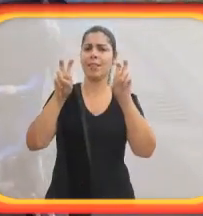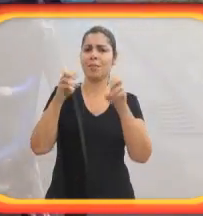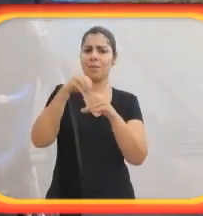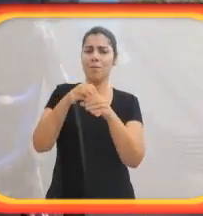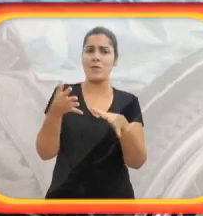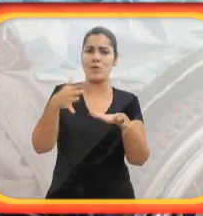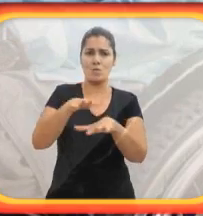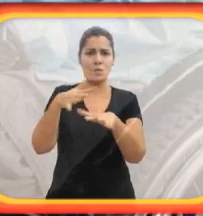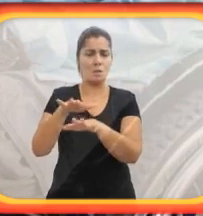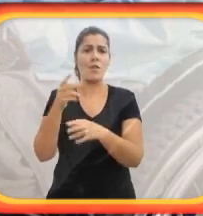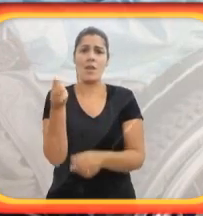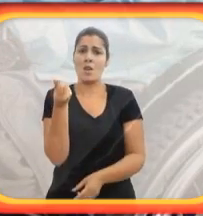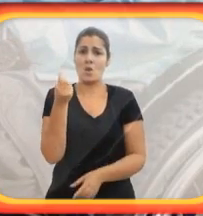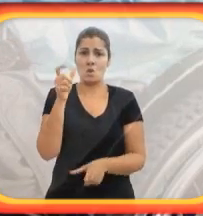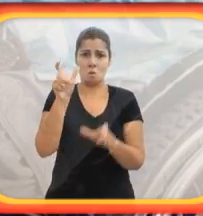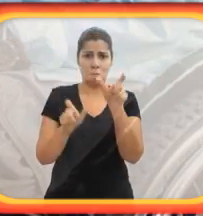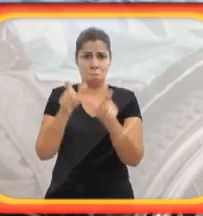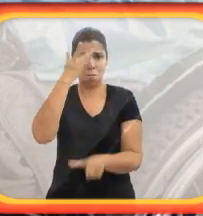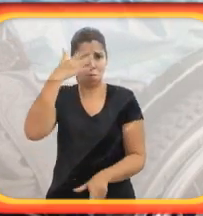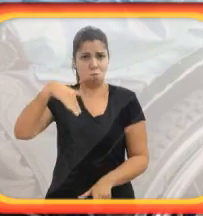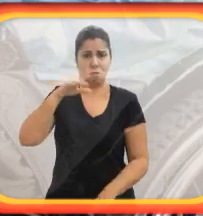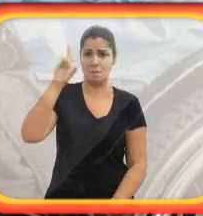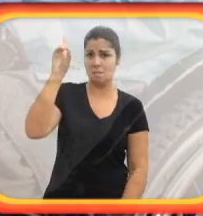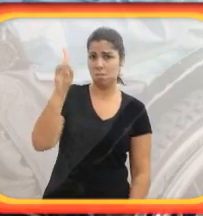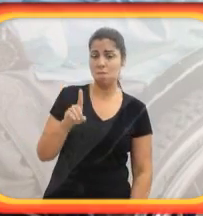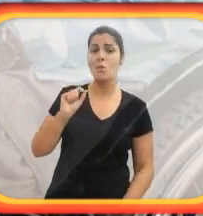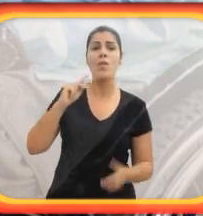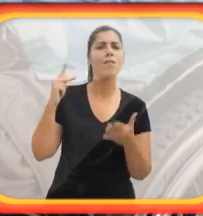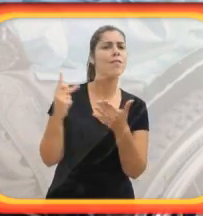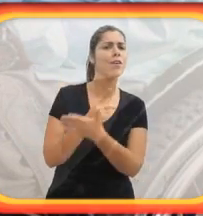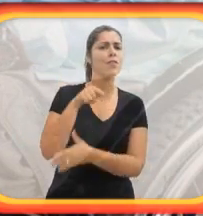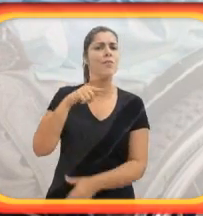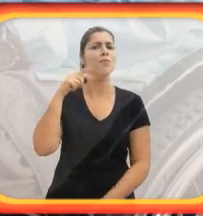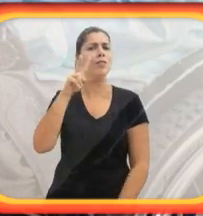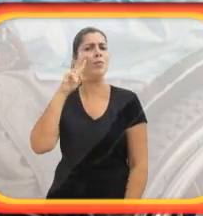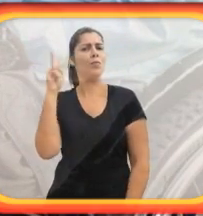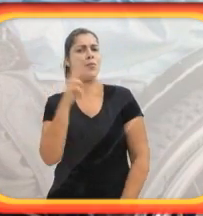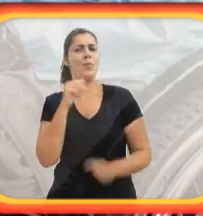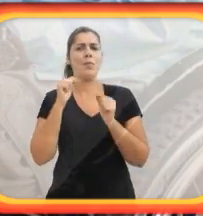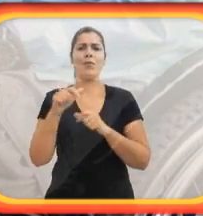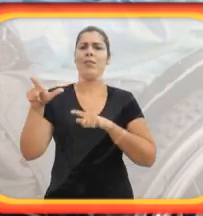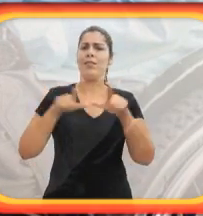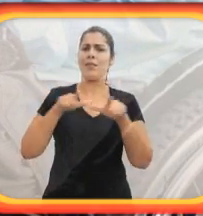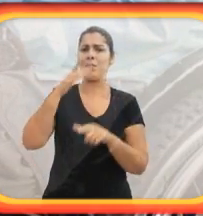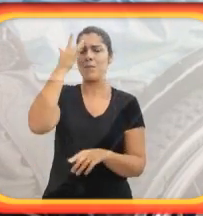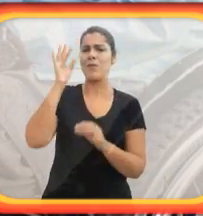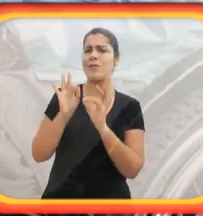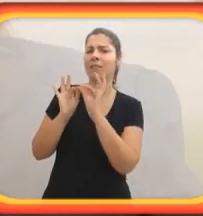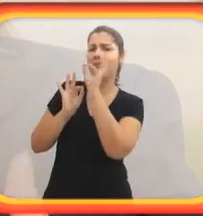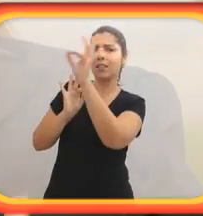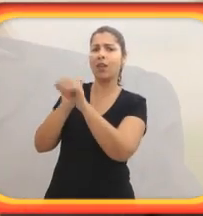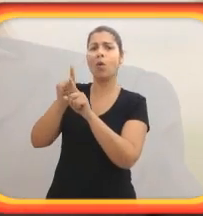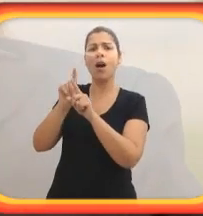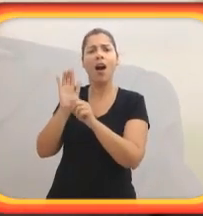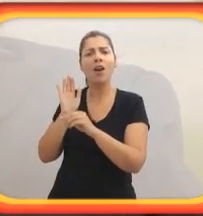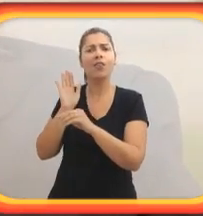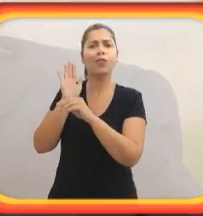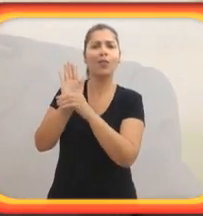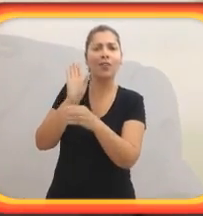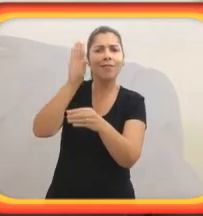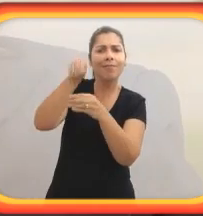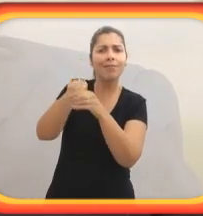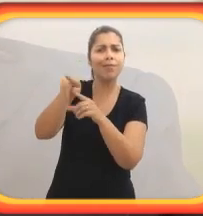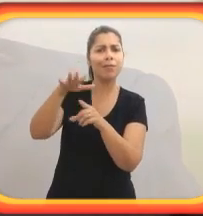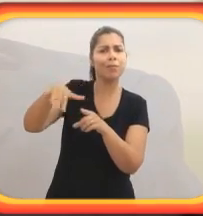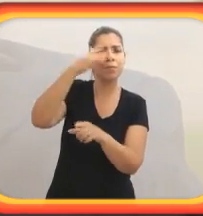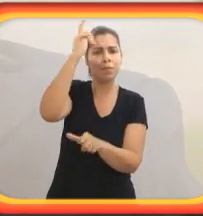Então, por exemplo, tecnologias podem facilitar o tema da inclusão econômica das pessoas com deficiência. O fato de você poder